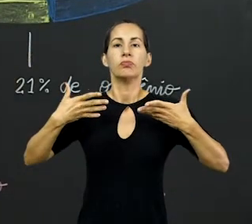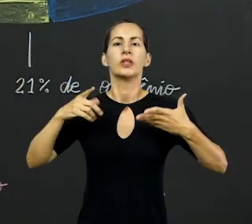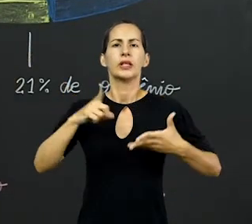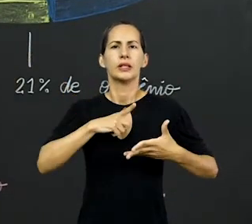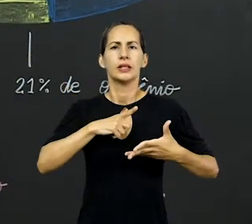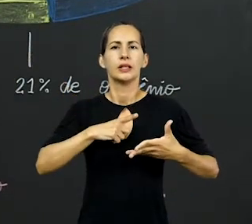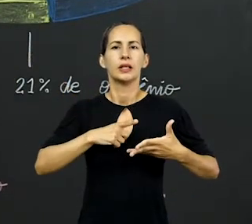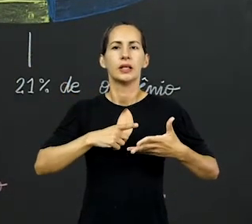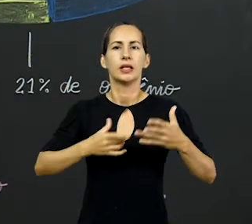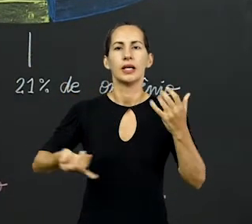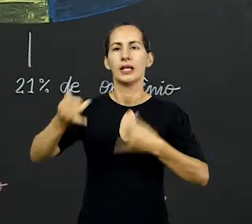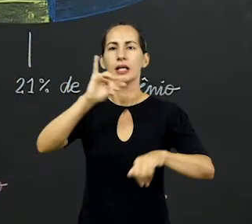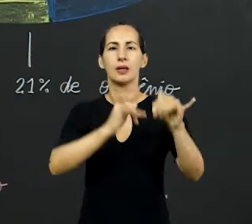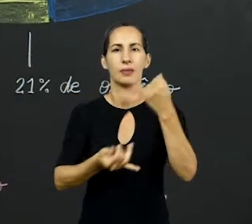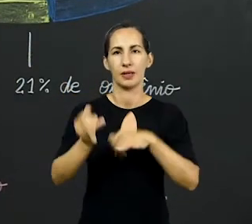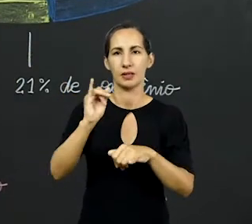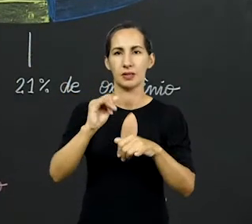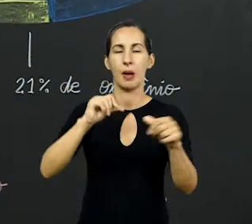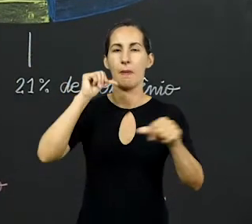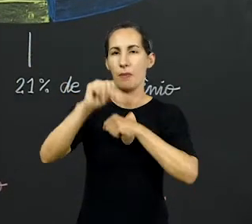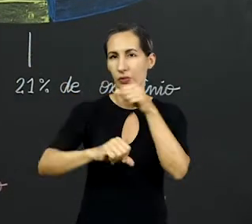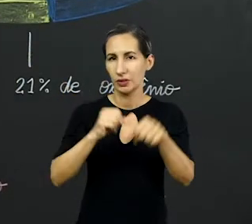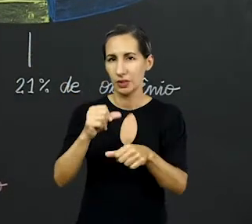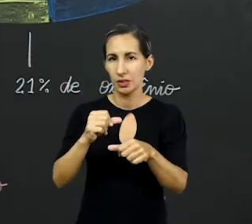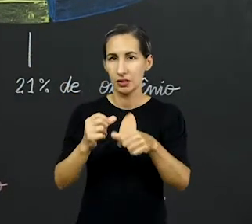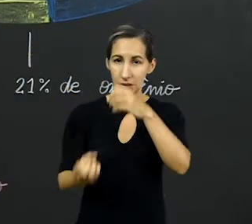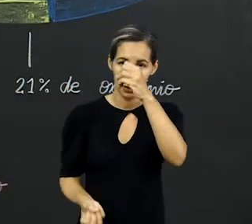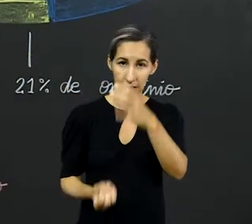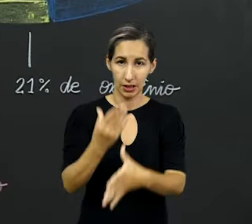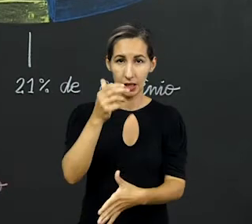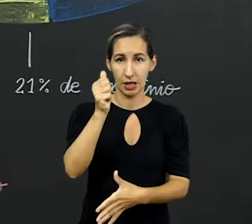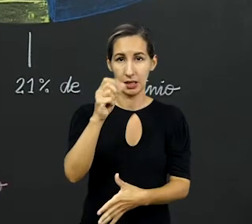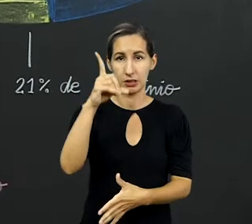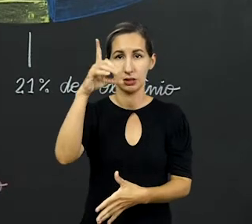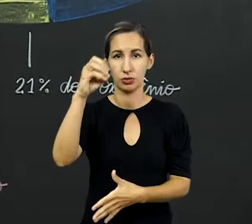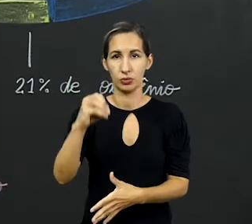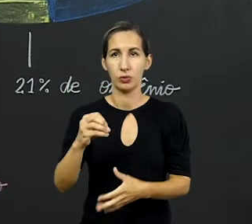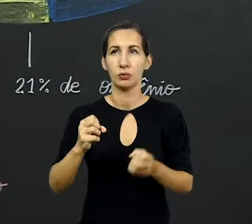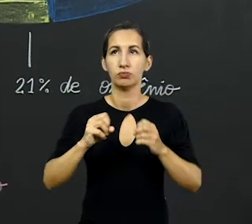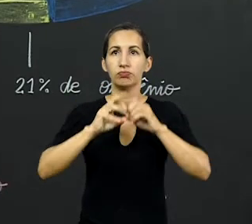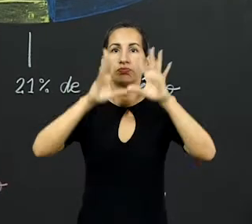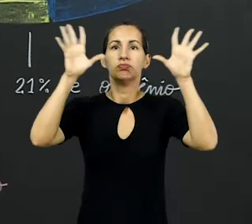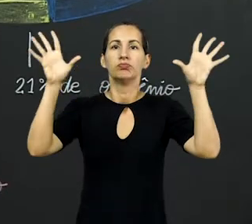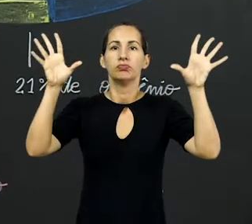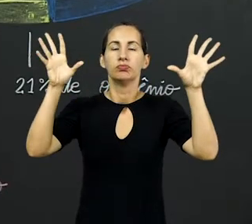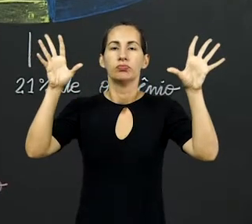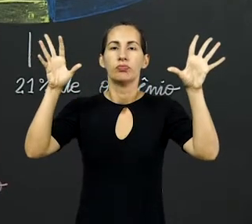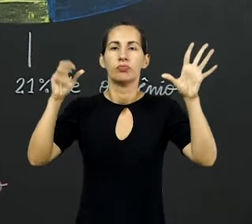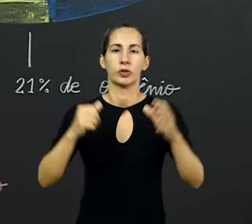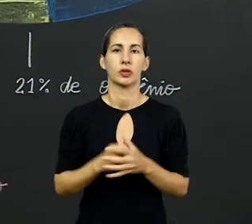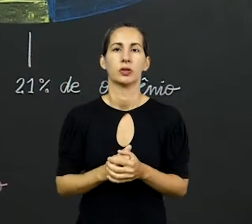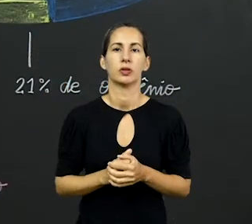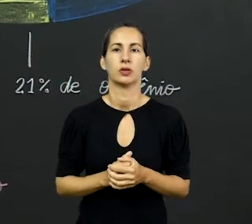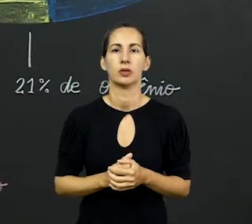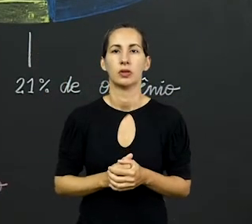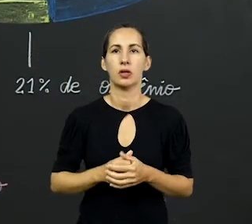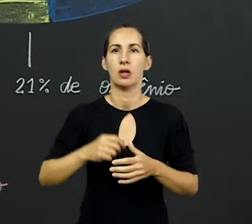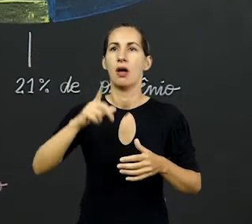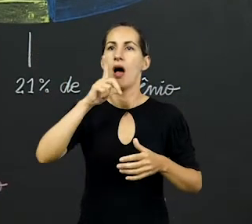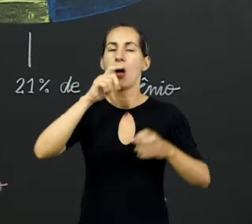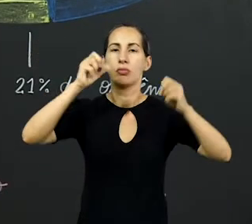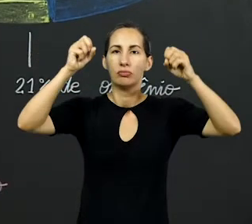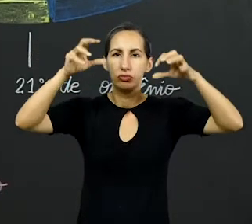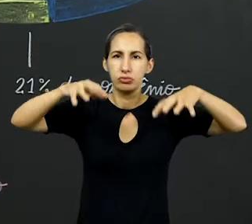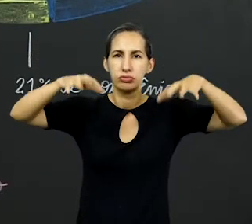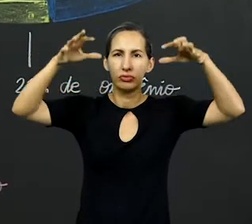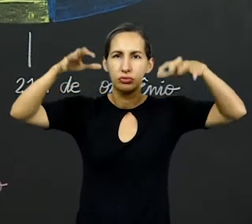haver reações químicas e formar ácidos no ar. No caso de uma precipitação, numa chuva, ao